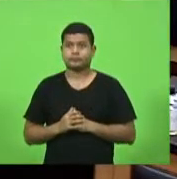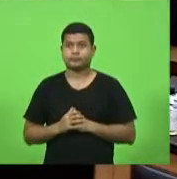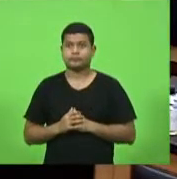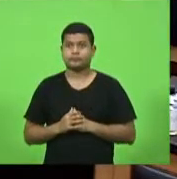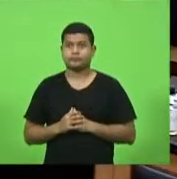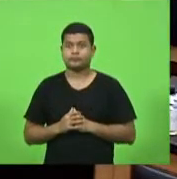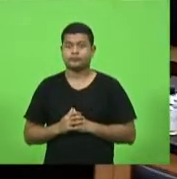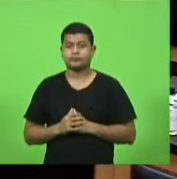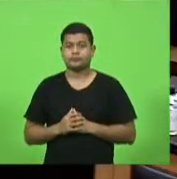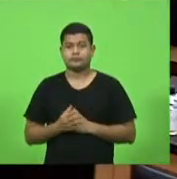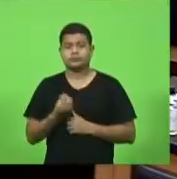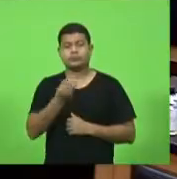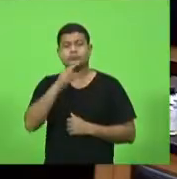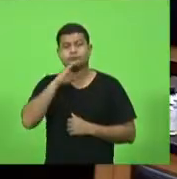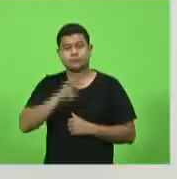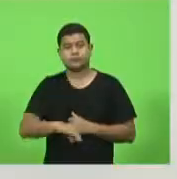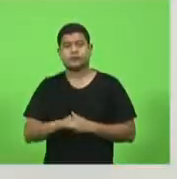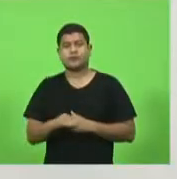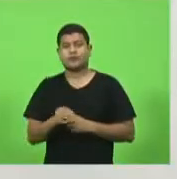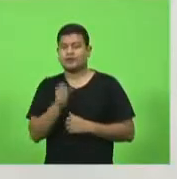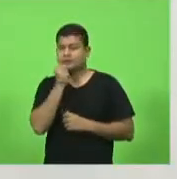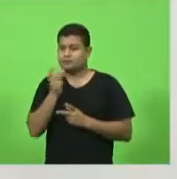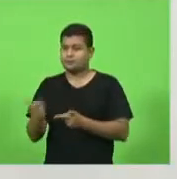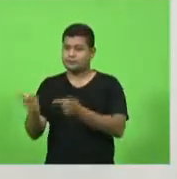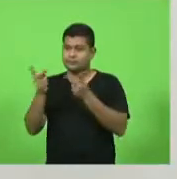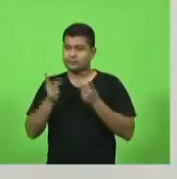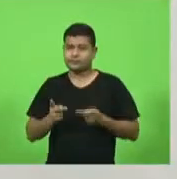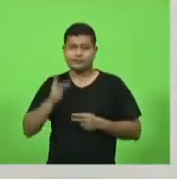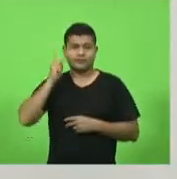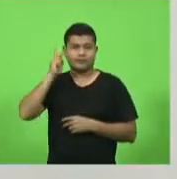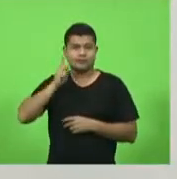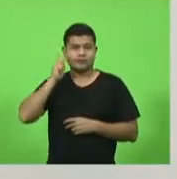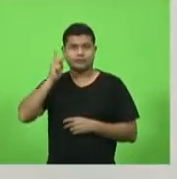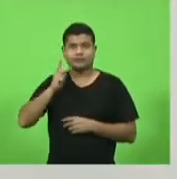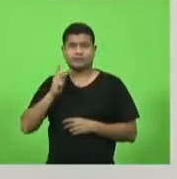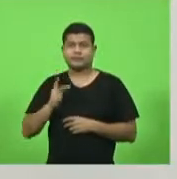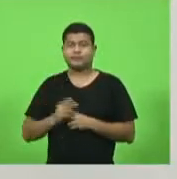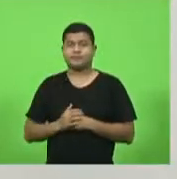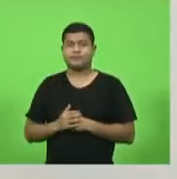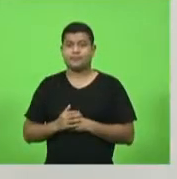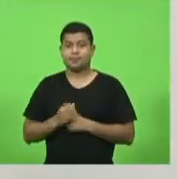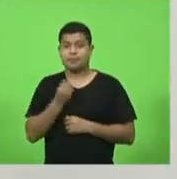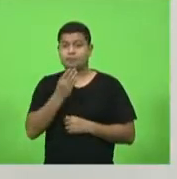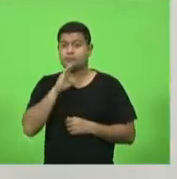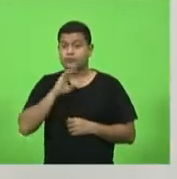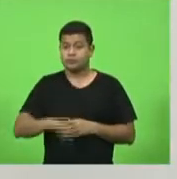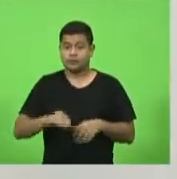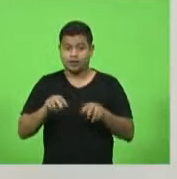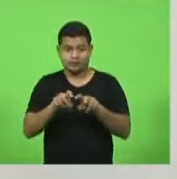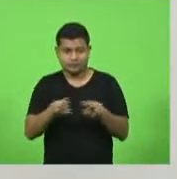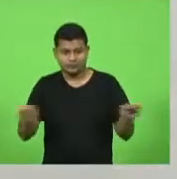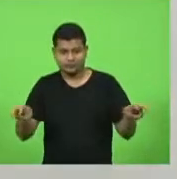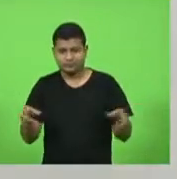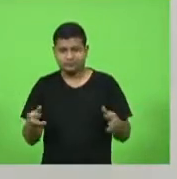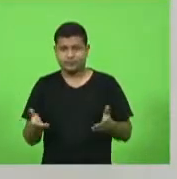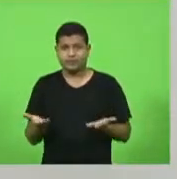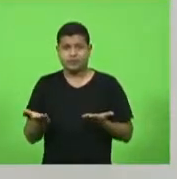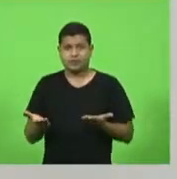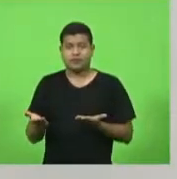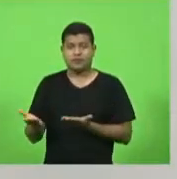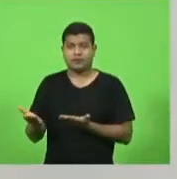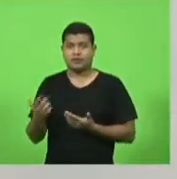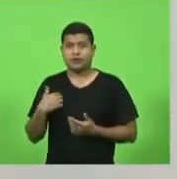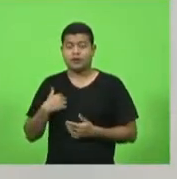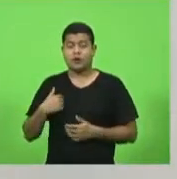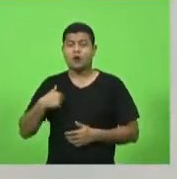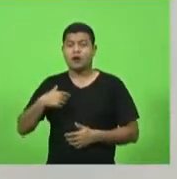Muito boa tarde, seja bem-vinda também, vereadora, boa tarde à mesa. Hoje eu vim preparado aqui para a gente falar do nosso evento